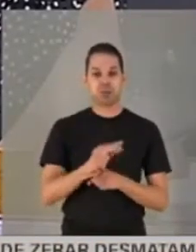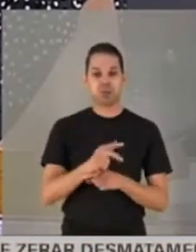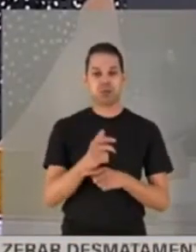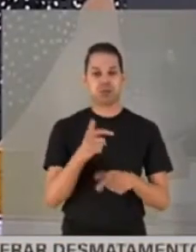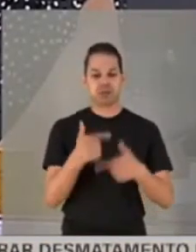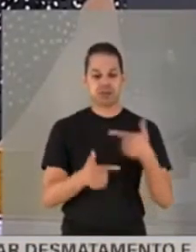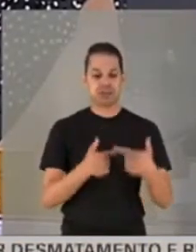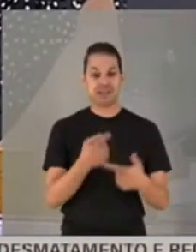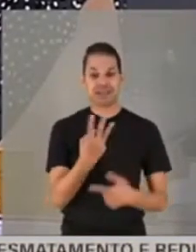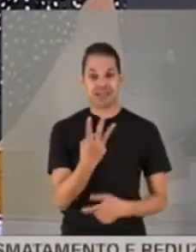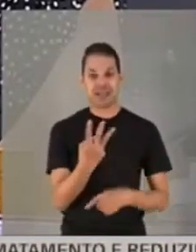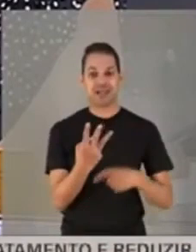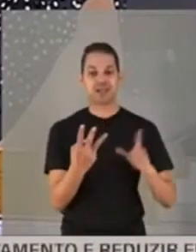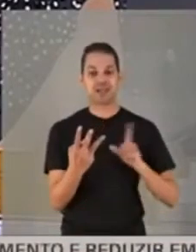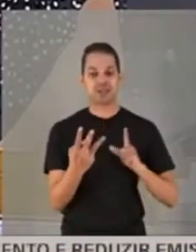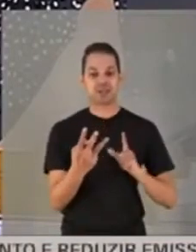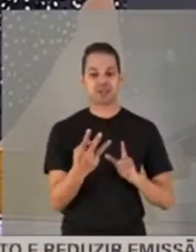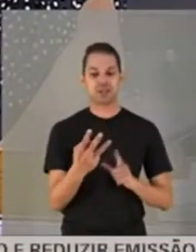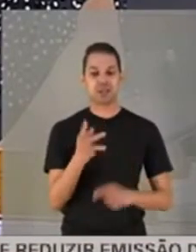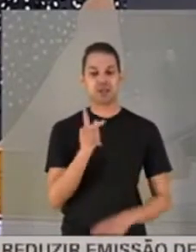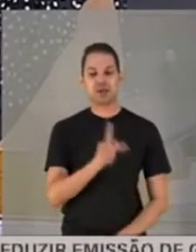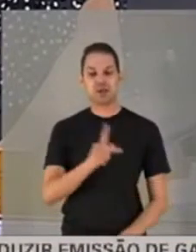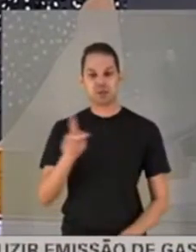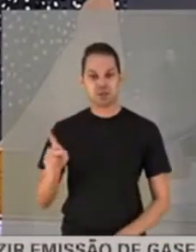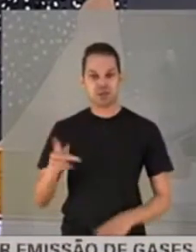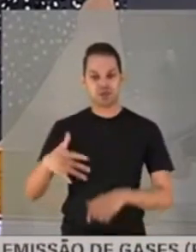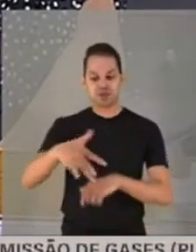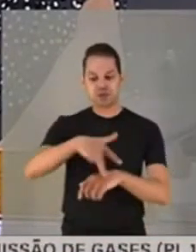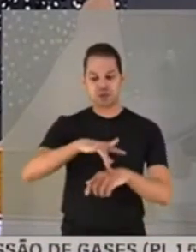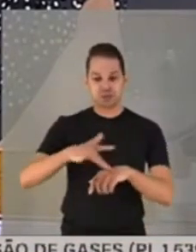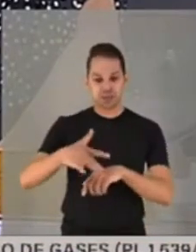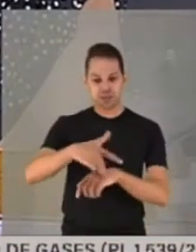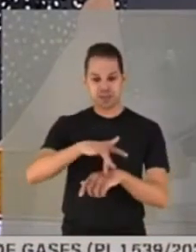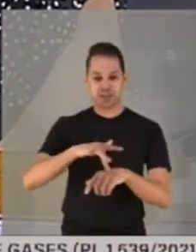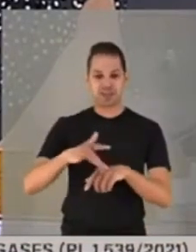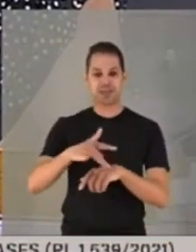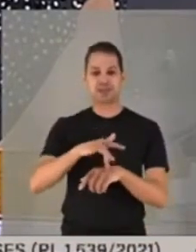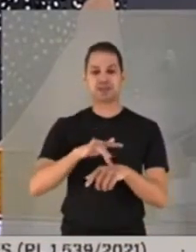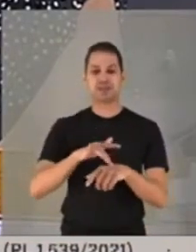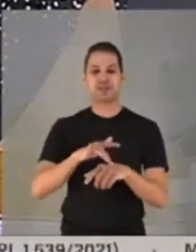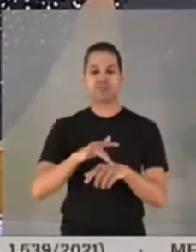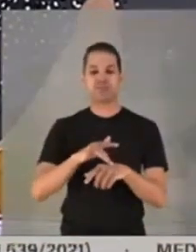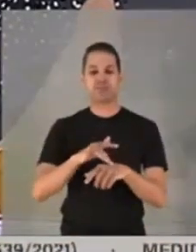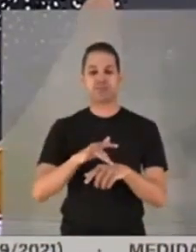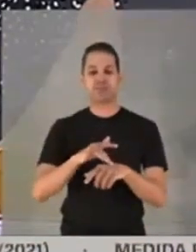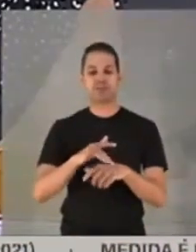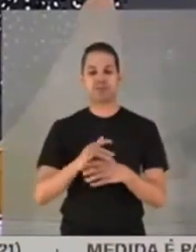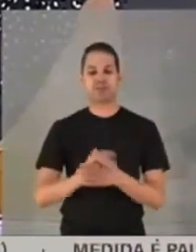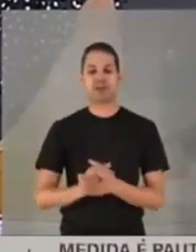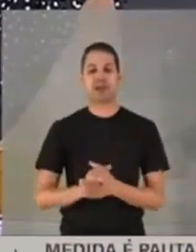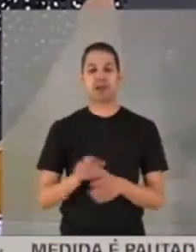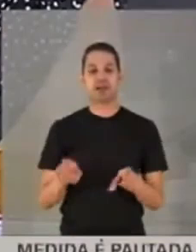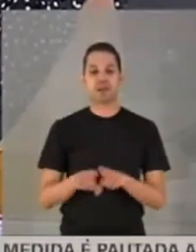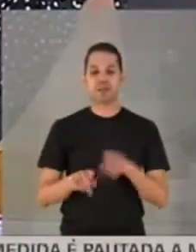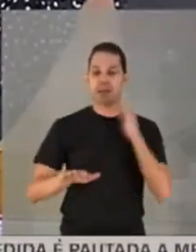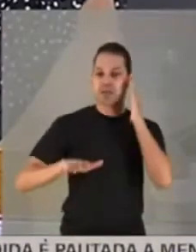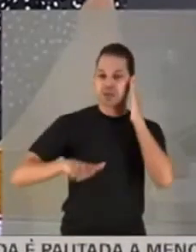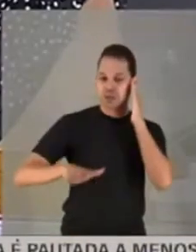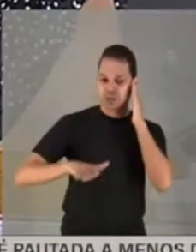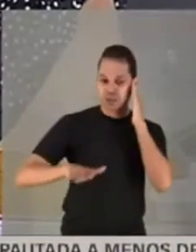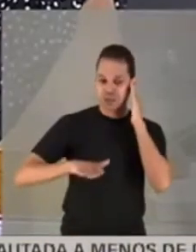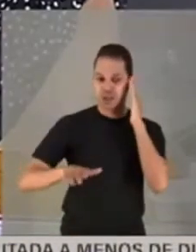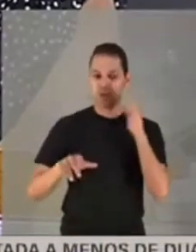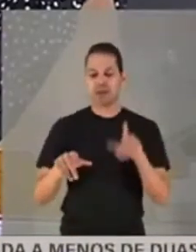Ele era professor de dança de salão, ele era DJ também nessa área e